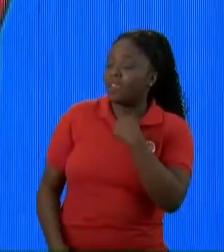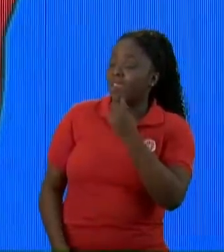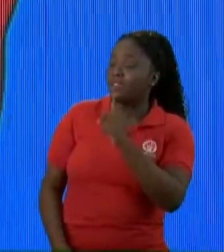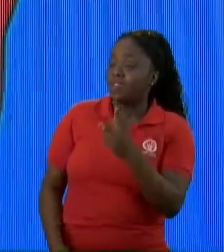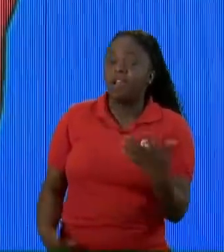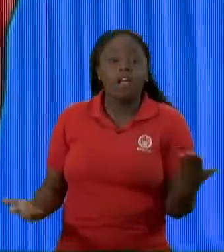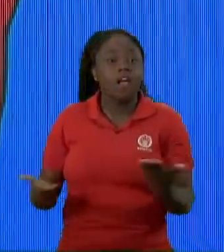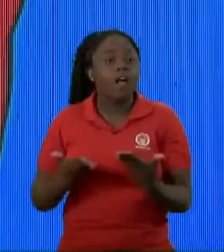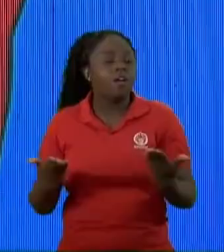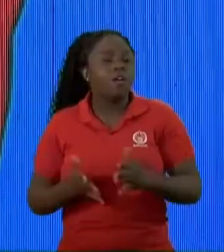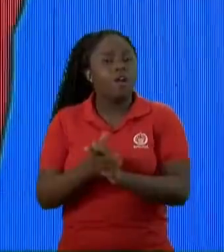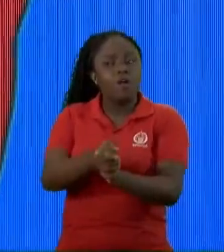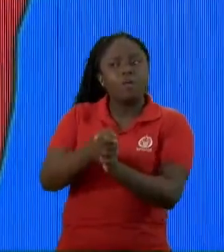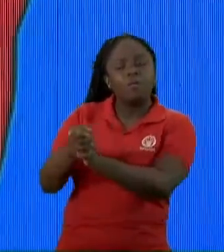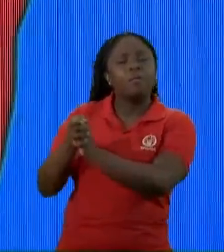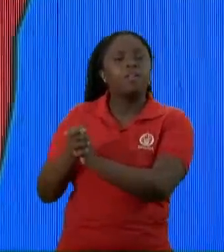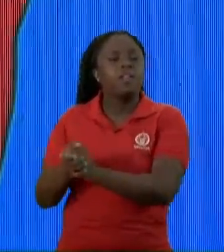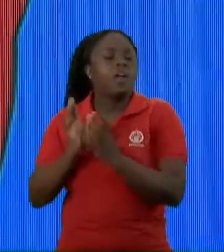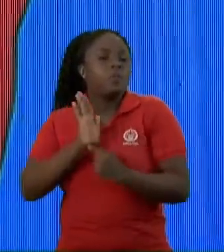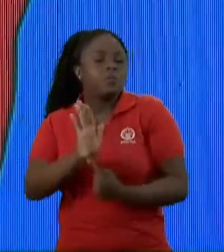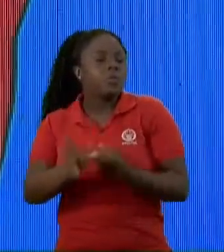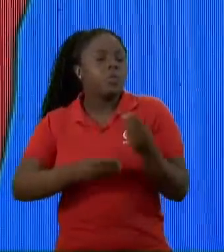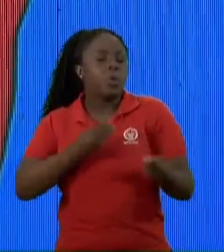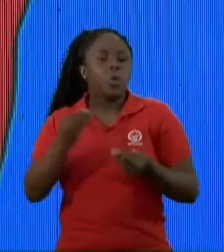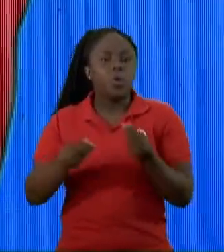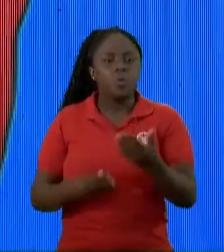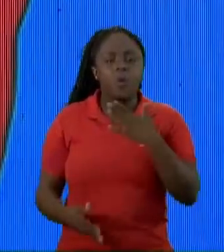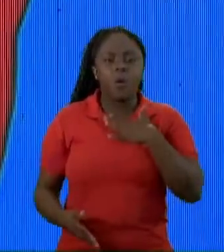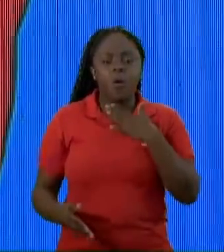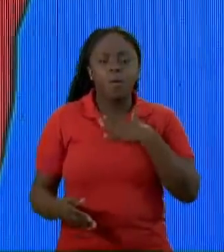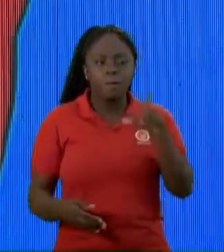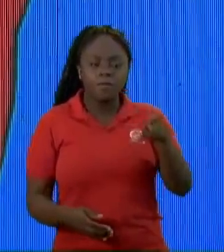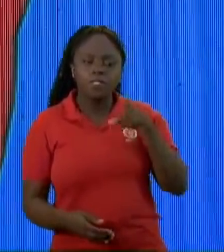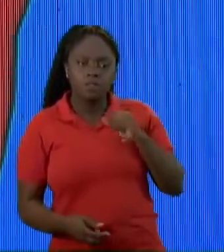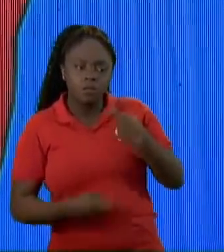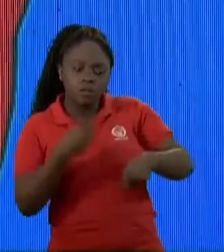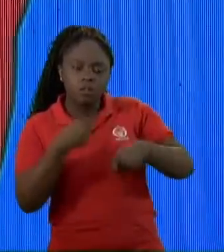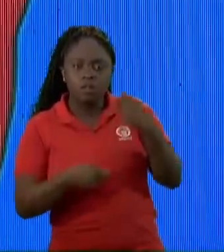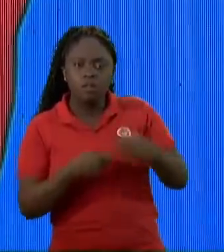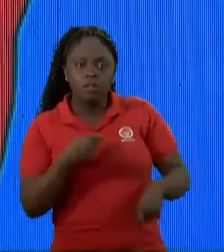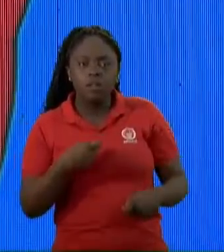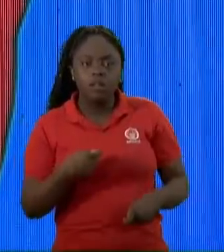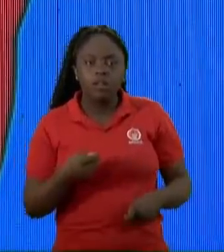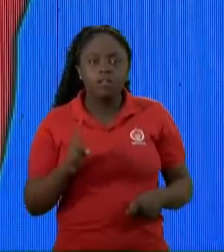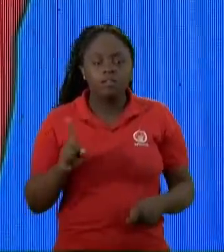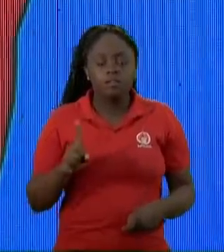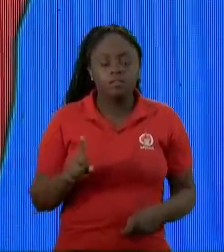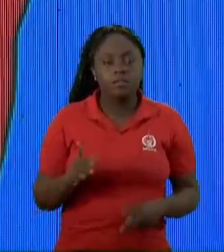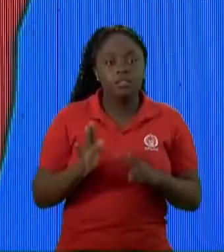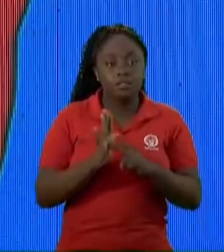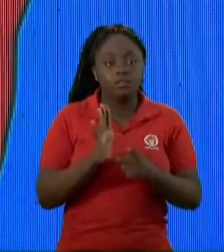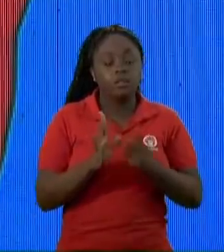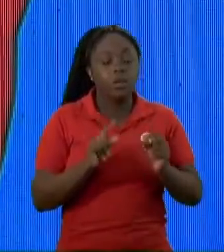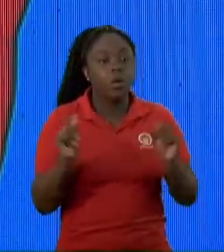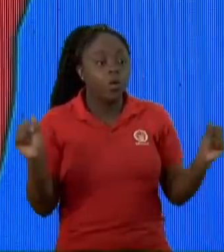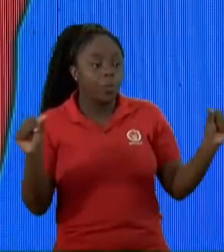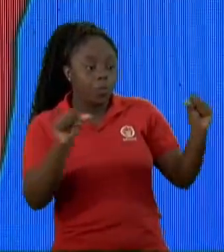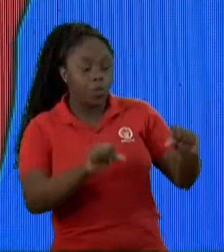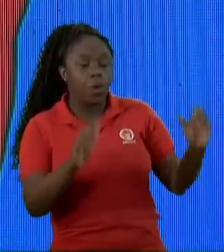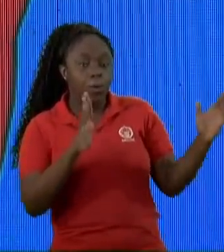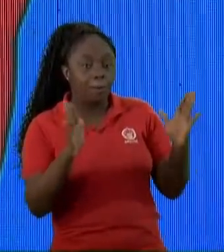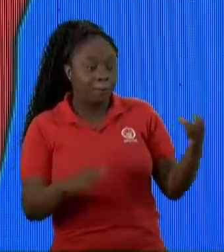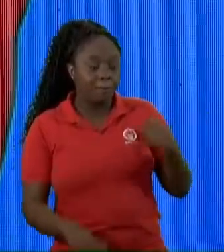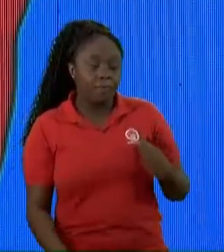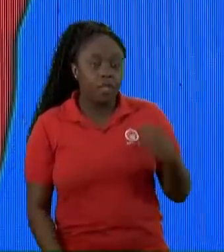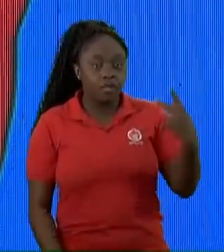Cumprimentar os outros Definindo pela nossa sexualidade Sabe o é isso? Ele está pegando O pior momento da vida dele E